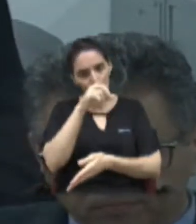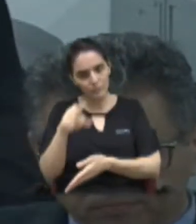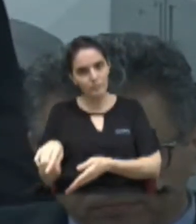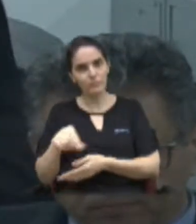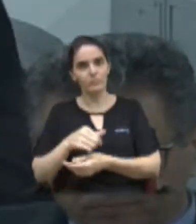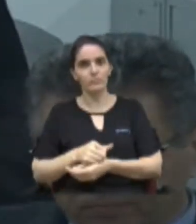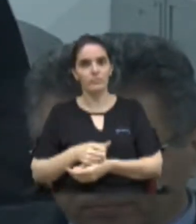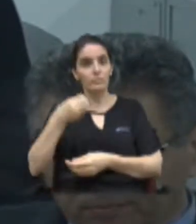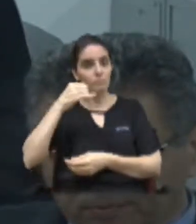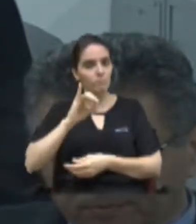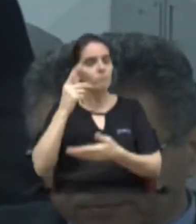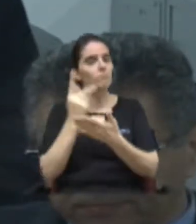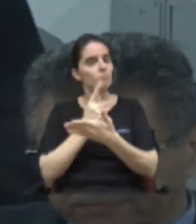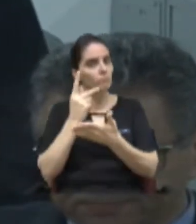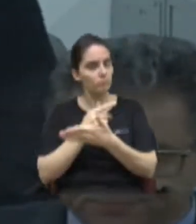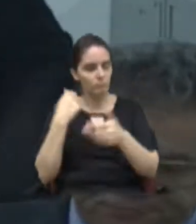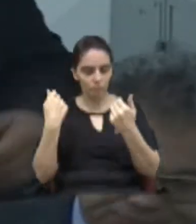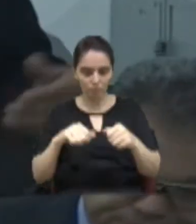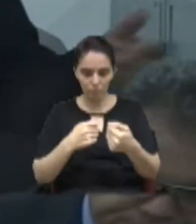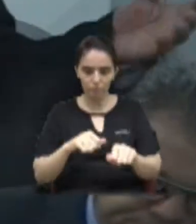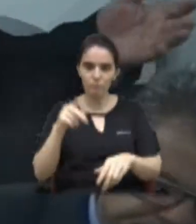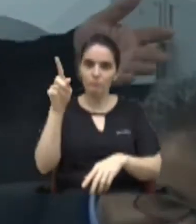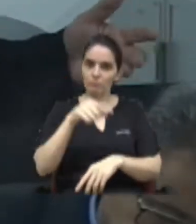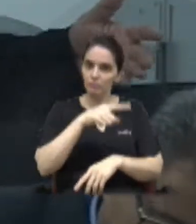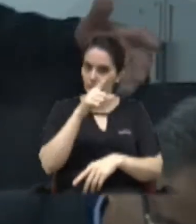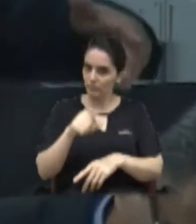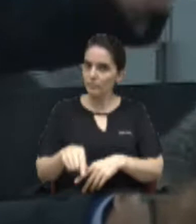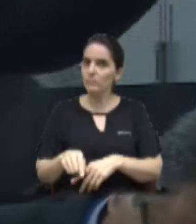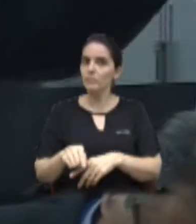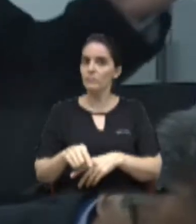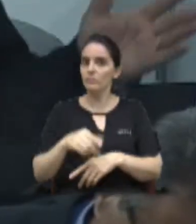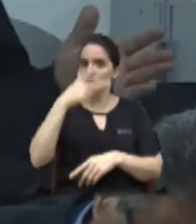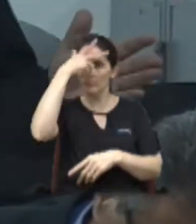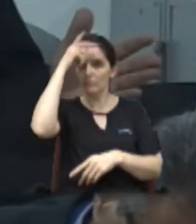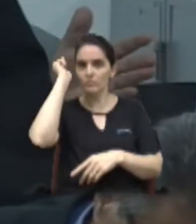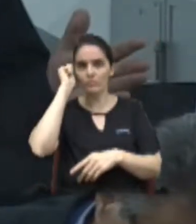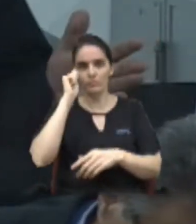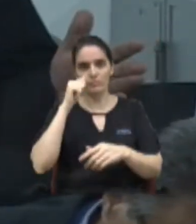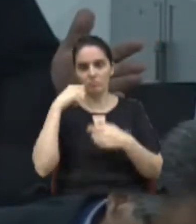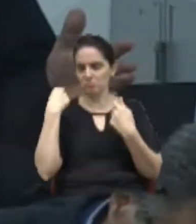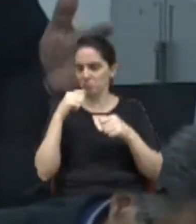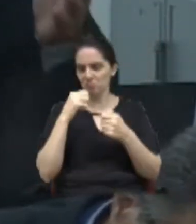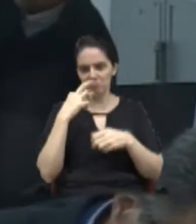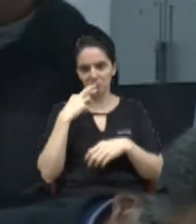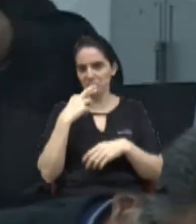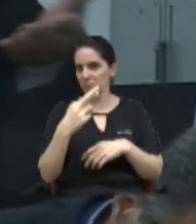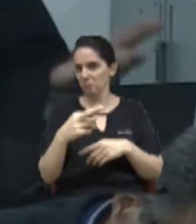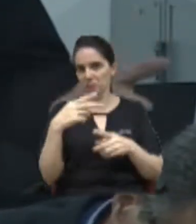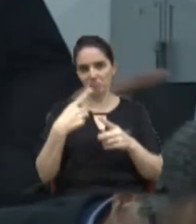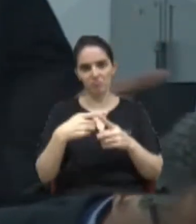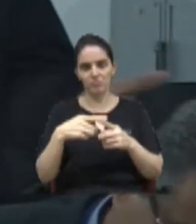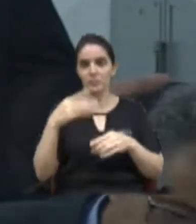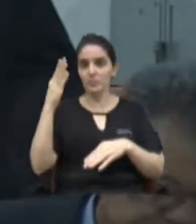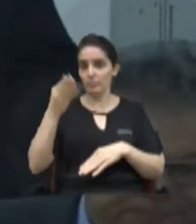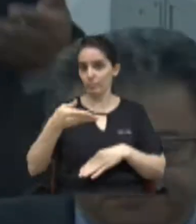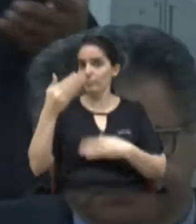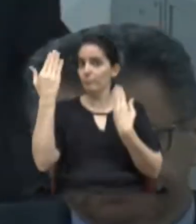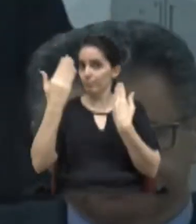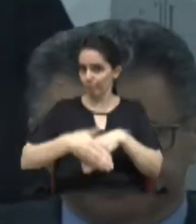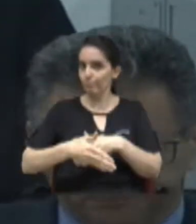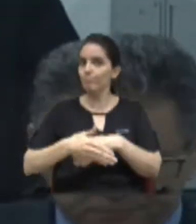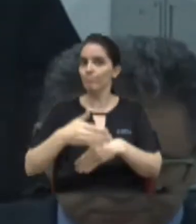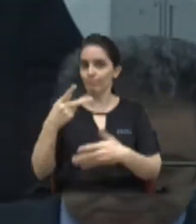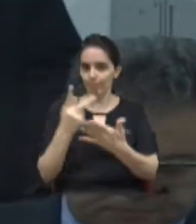cancelado. Eu fiz um requerimento e faço pedido aqui ao Executivo, não precisa nem responder mais o meu requerimento, porque já foi provado que tem erro. Se